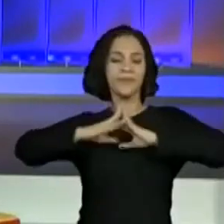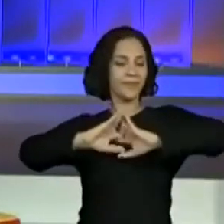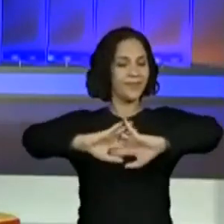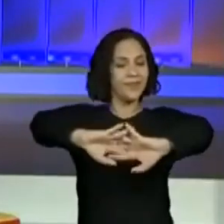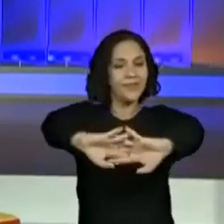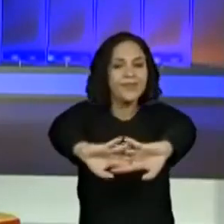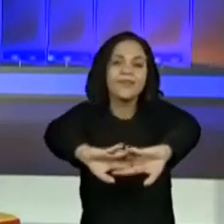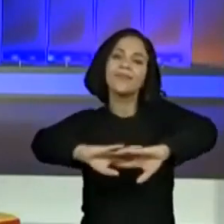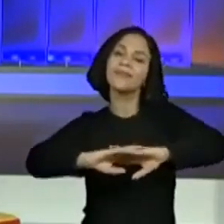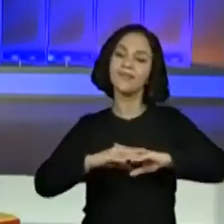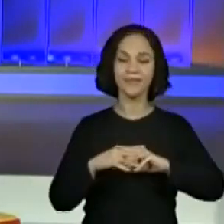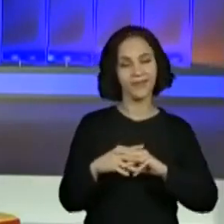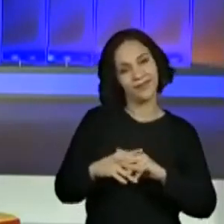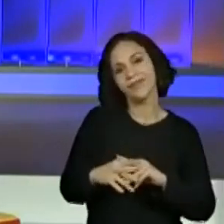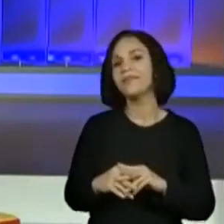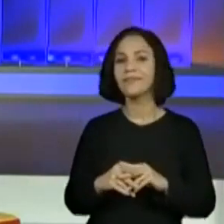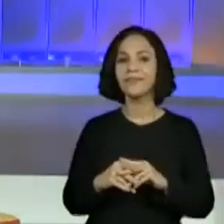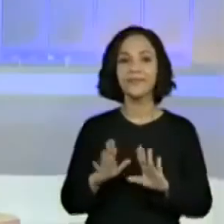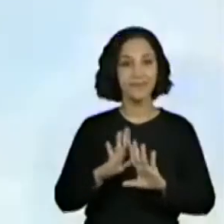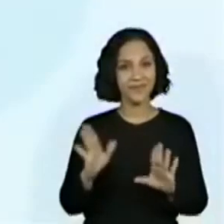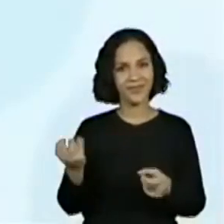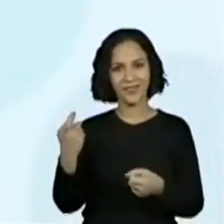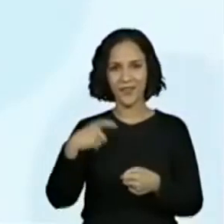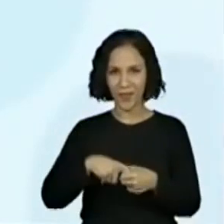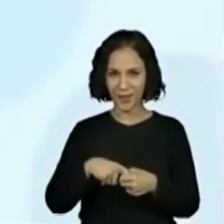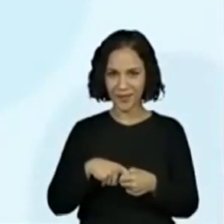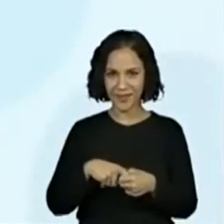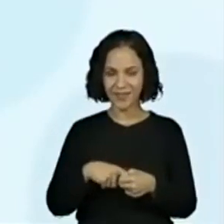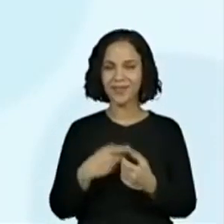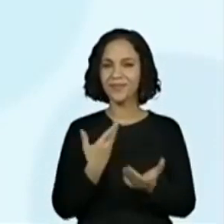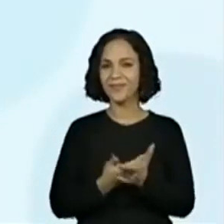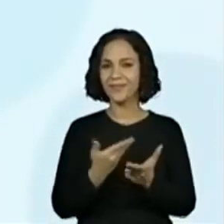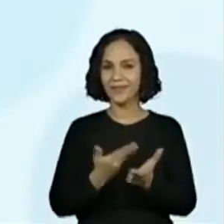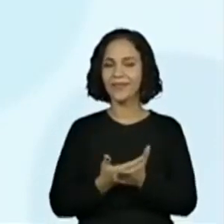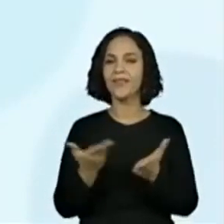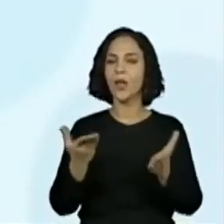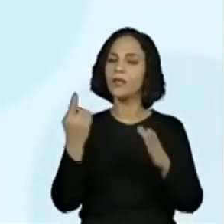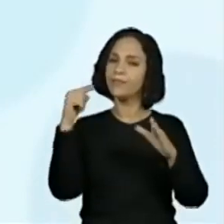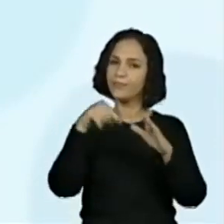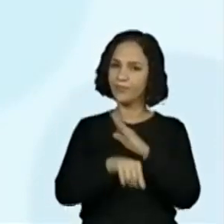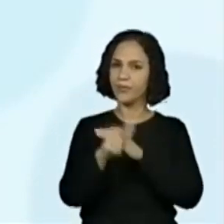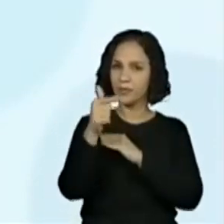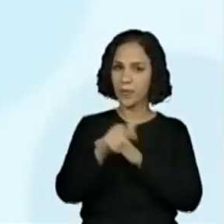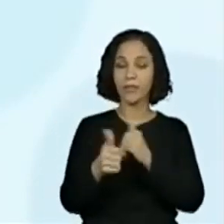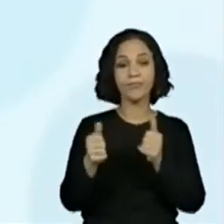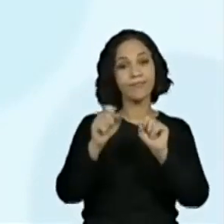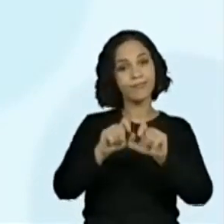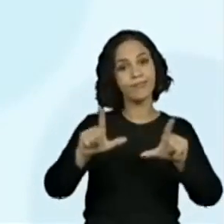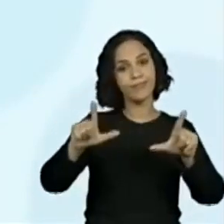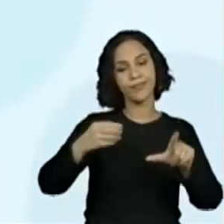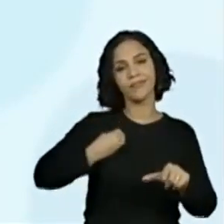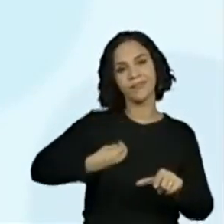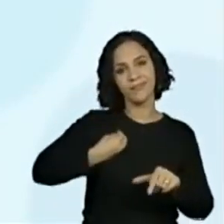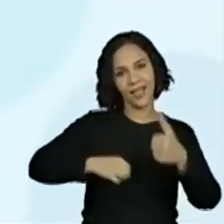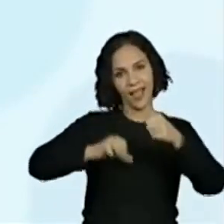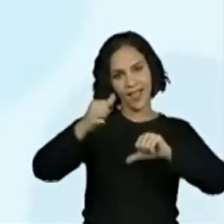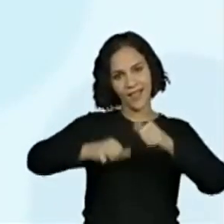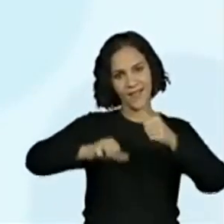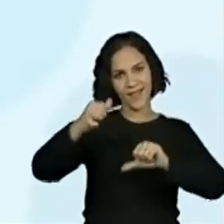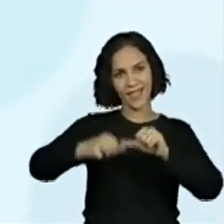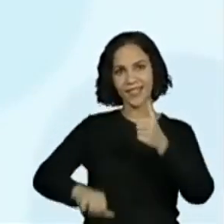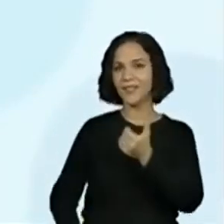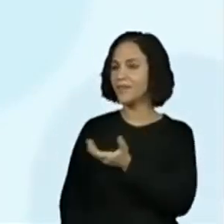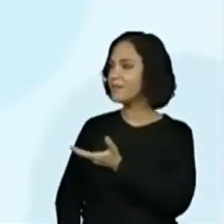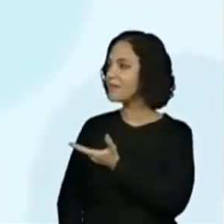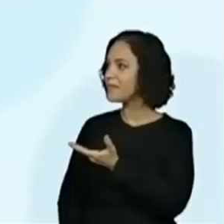corpo. Lembra aquele alongamento básico? Que aí a gente vai voltar para nos aprofundar. Telinha de participação para